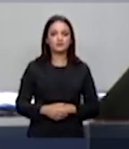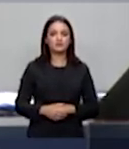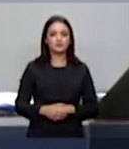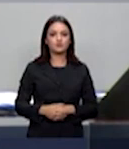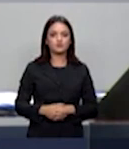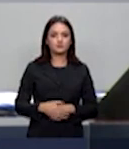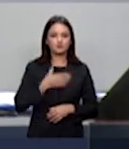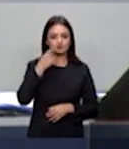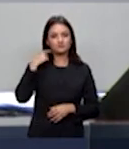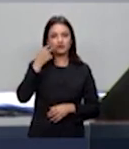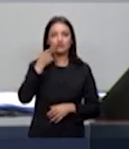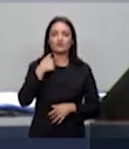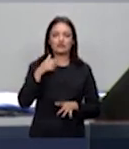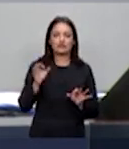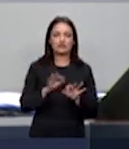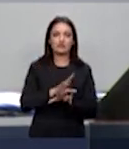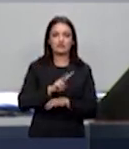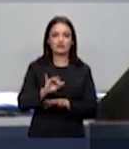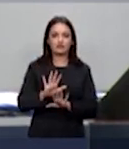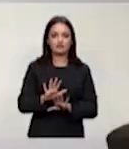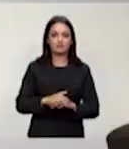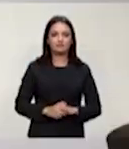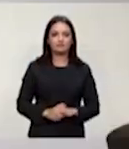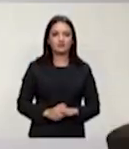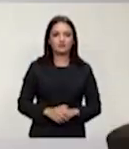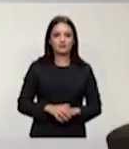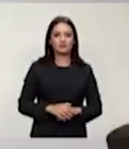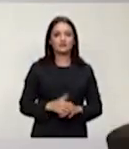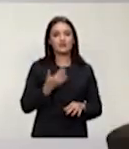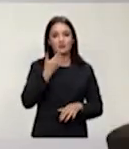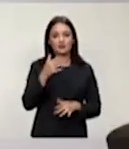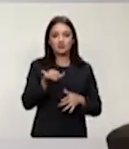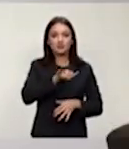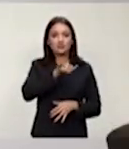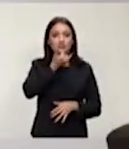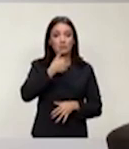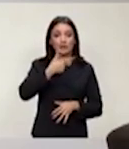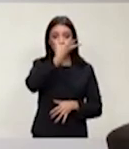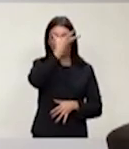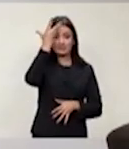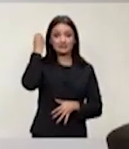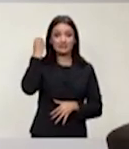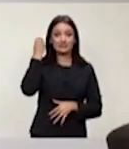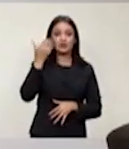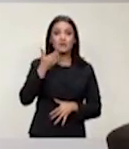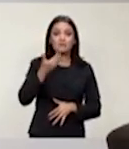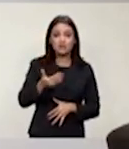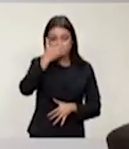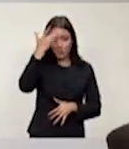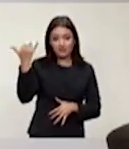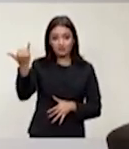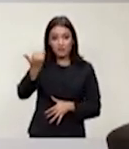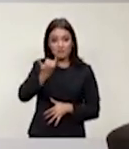caminhar para a conclusão, por favor. Concluirei, peço desculpas, eu esqueci de pedir ao suporte técnico que